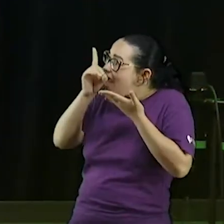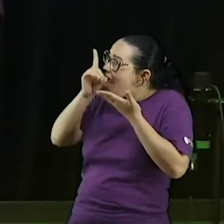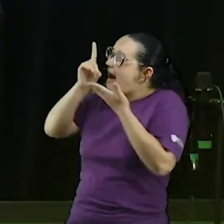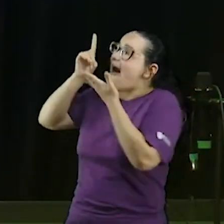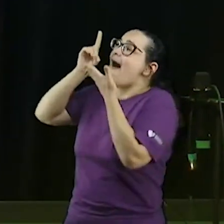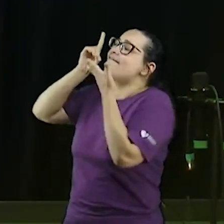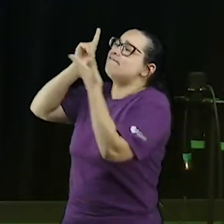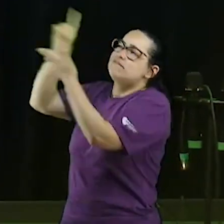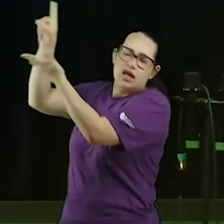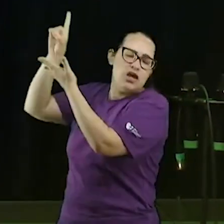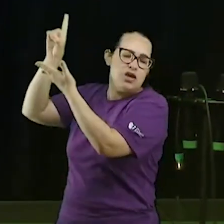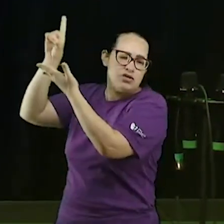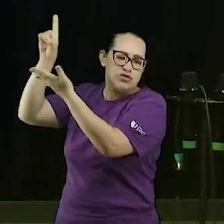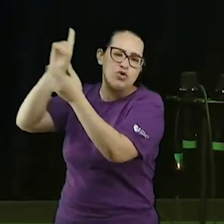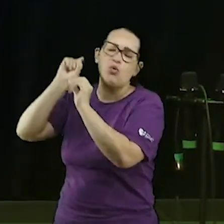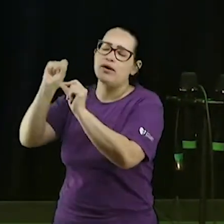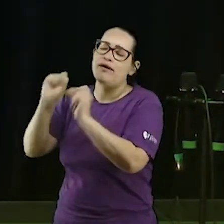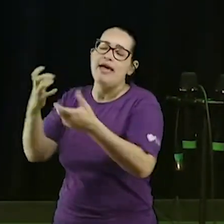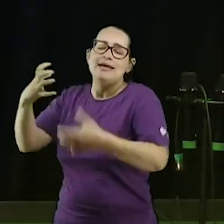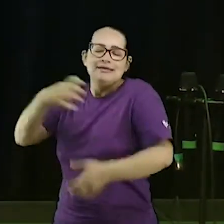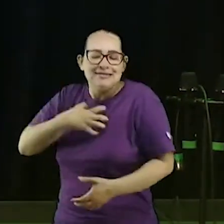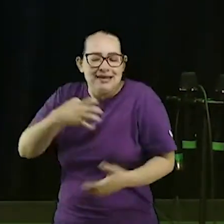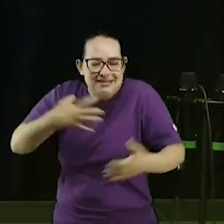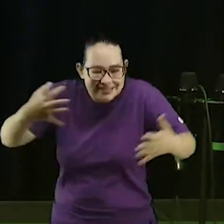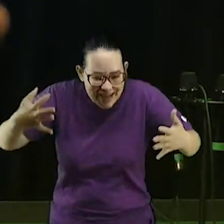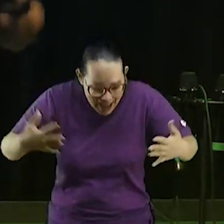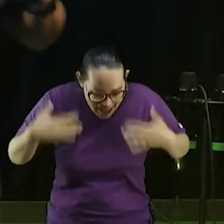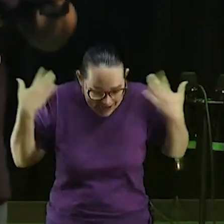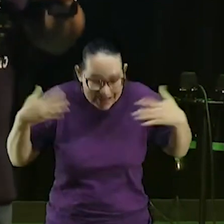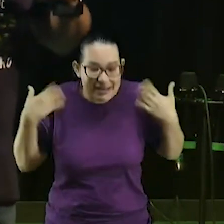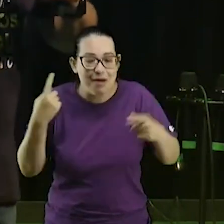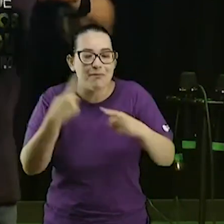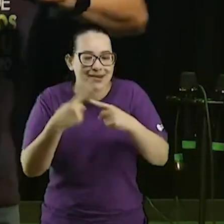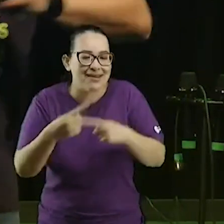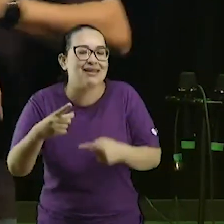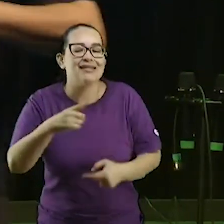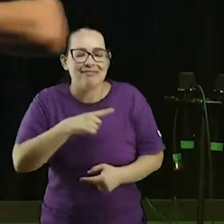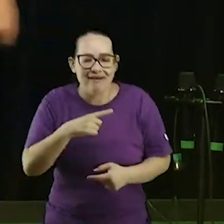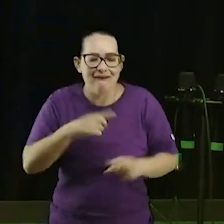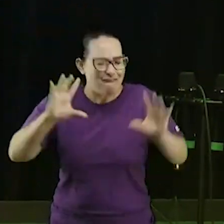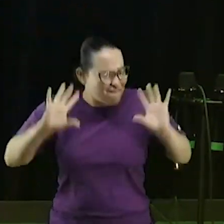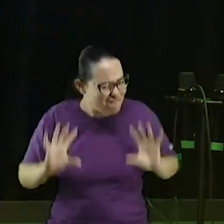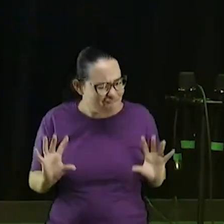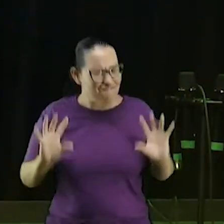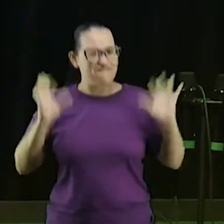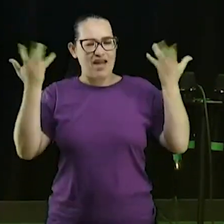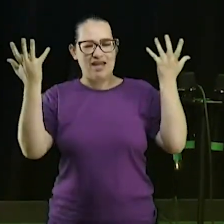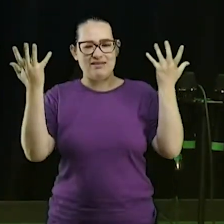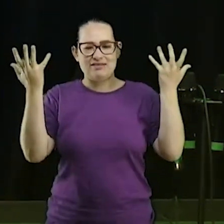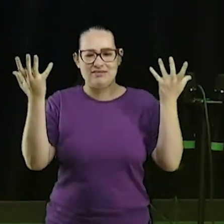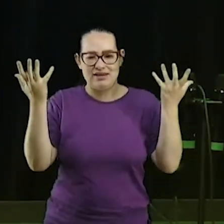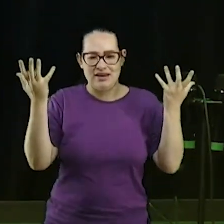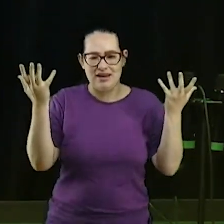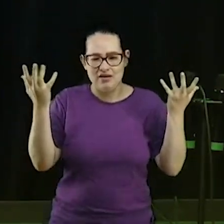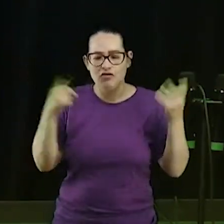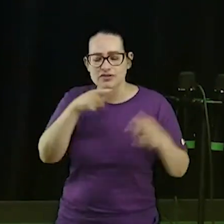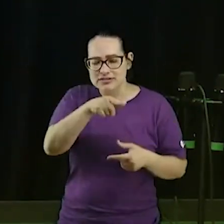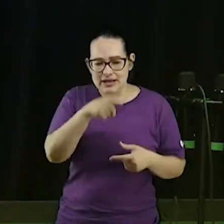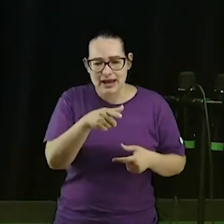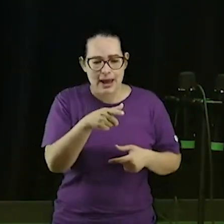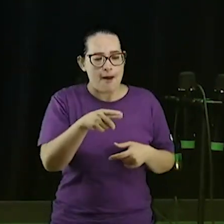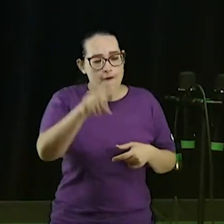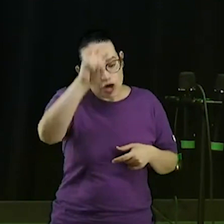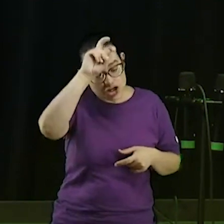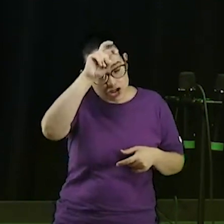traz uma enorme alegria, por isso que existe uma festa da liberdade. Quando você sai do Egito, quando aquele povo atravessa o mar